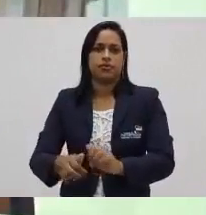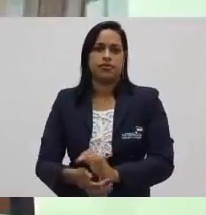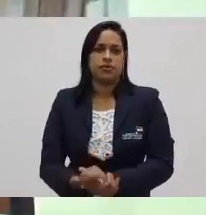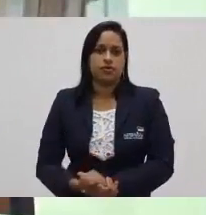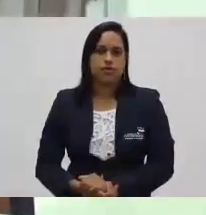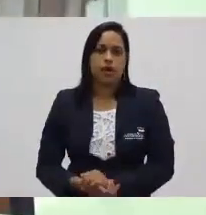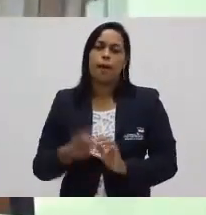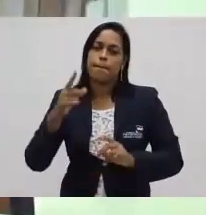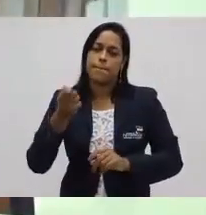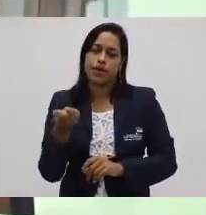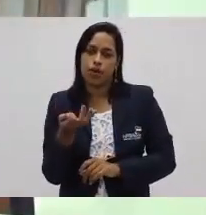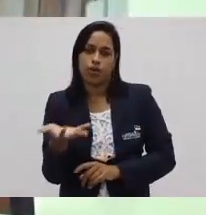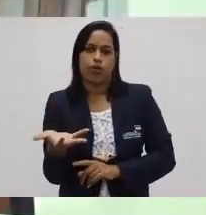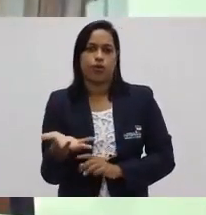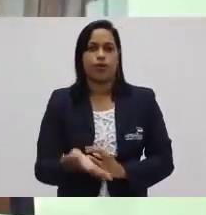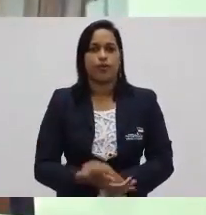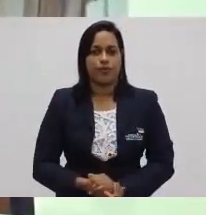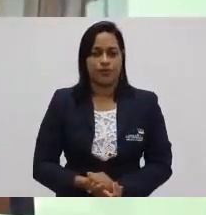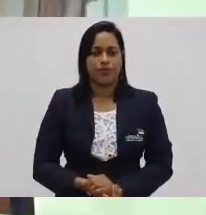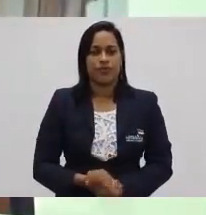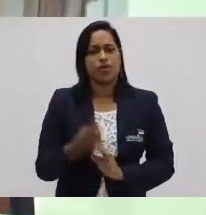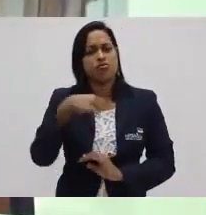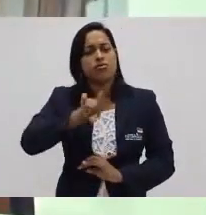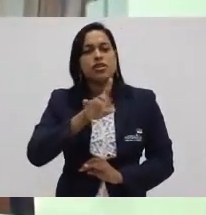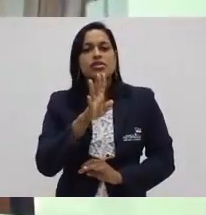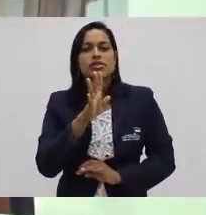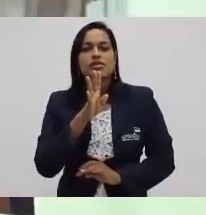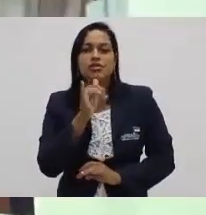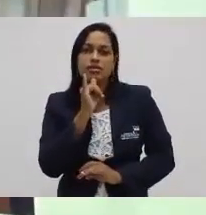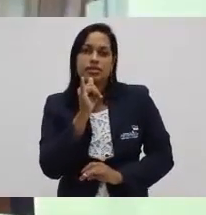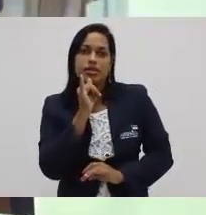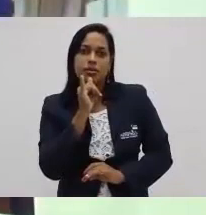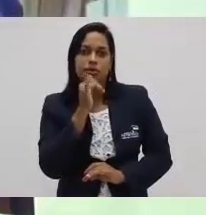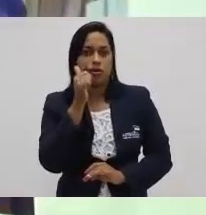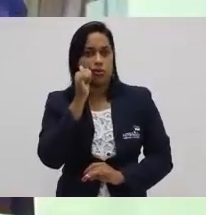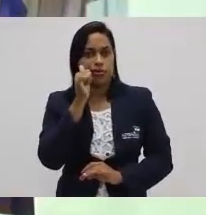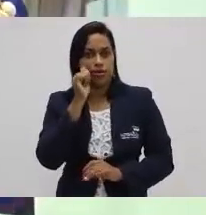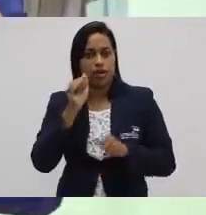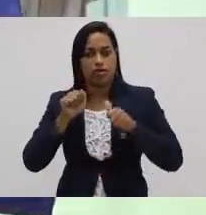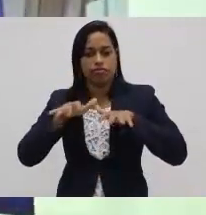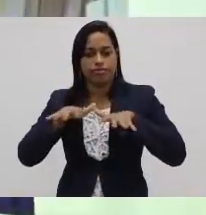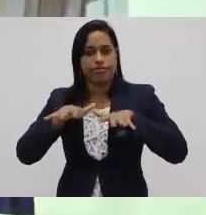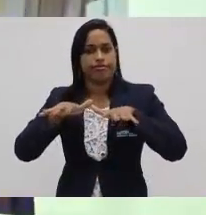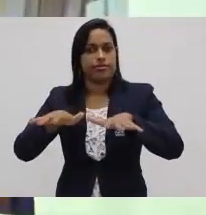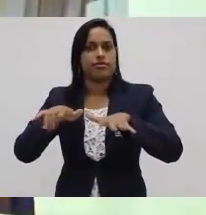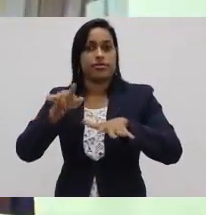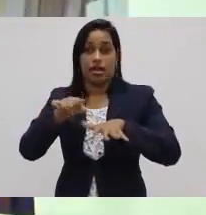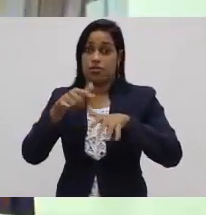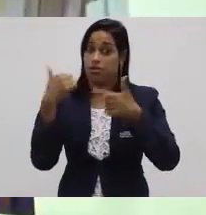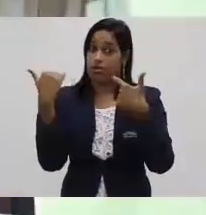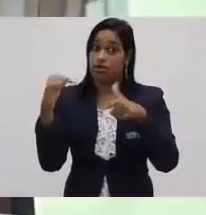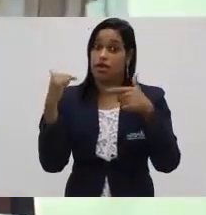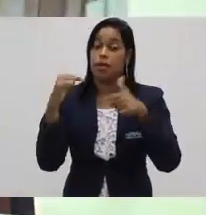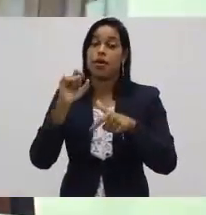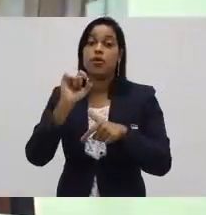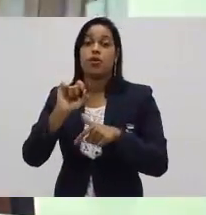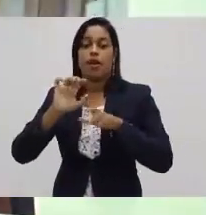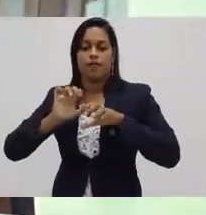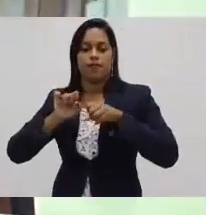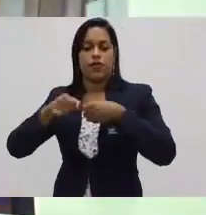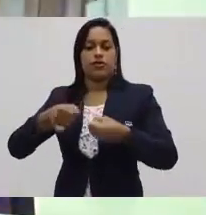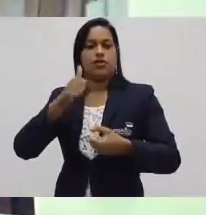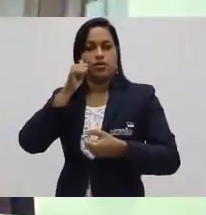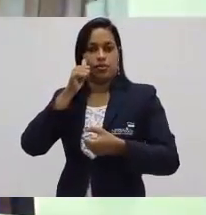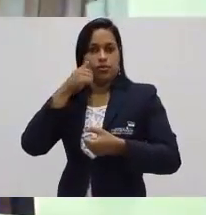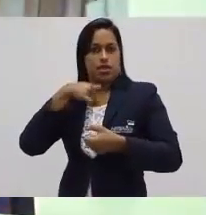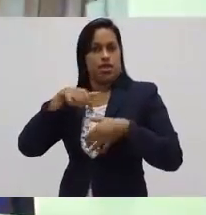Um exemplo, para ficar mais claro para vocês. A costureira. O trabalho é exatamente a costureira, é a força de trabalho, é